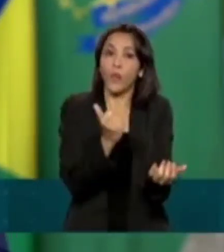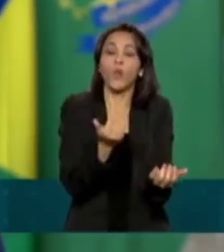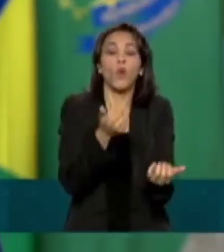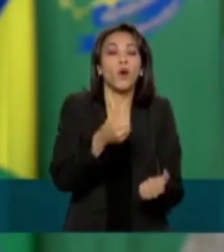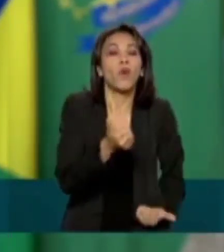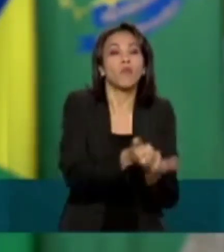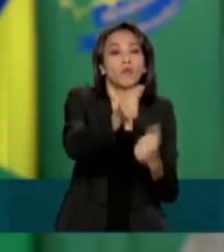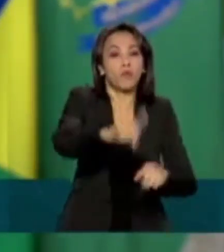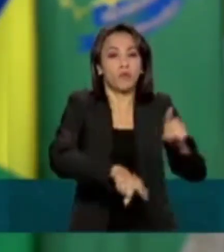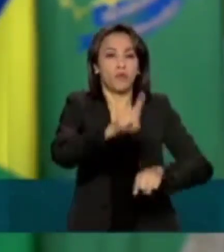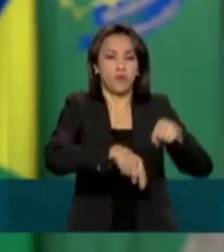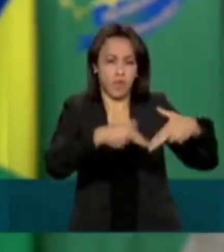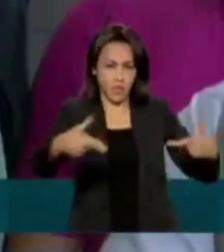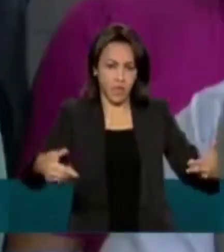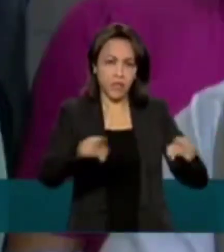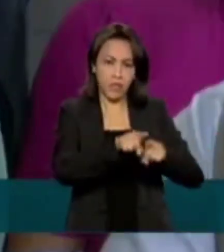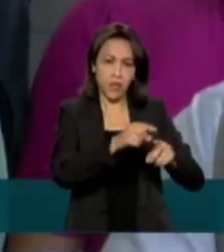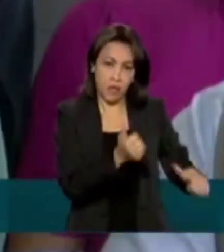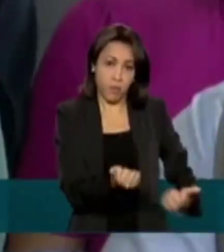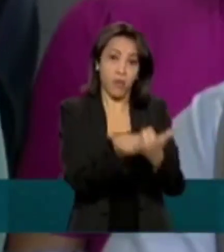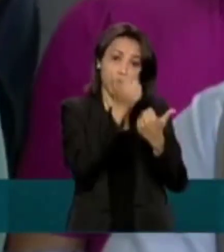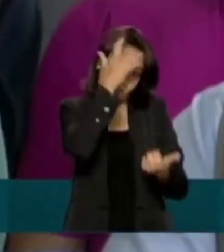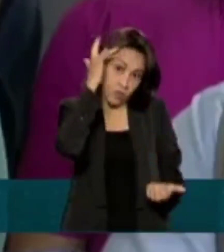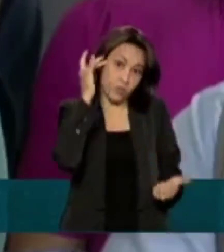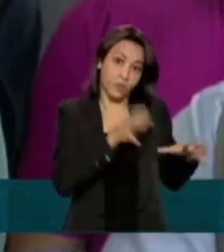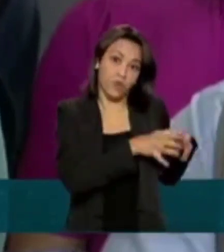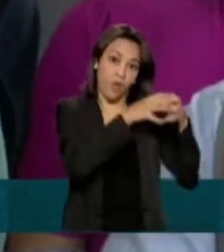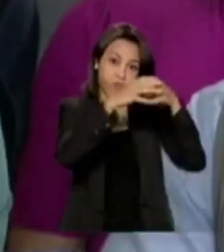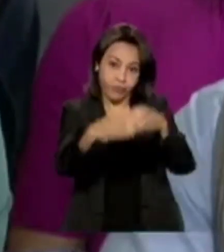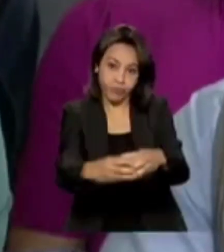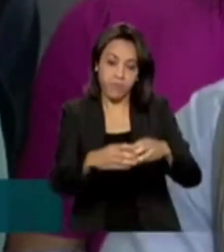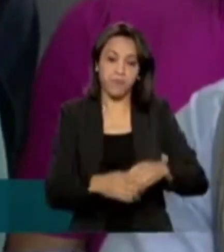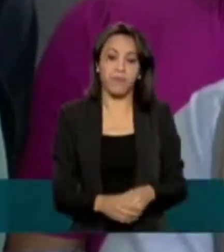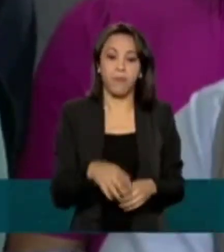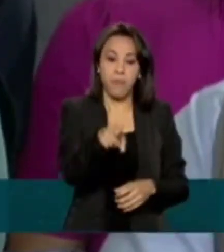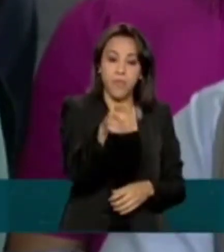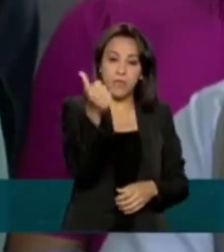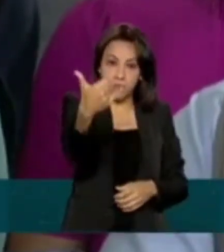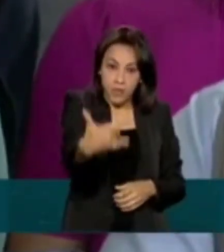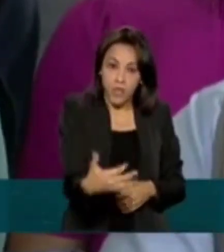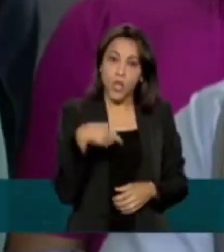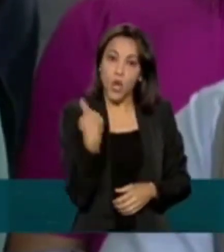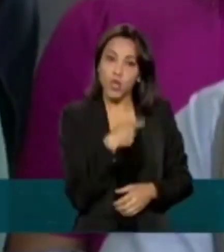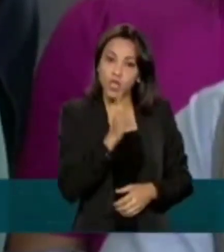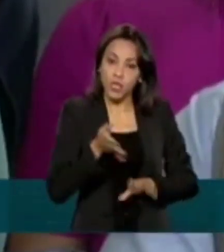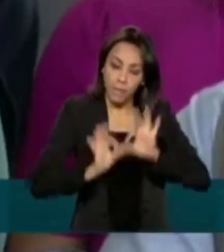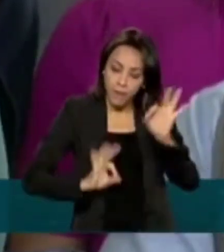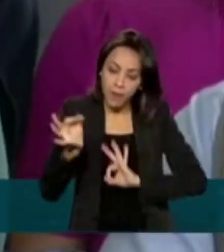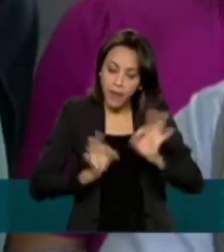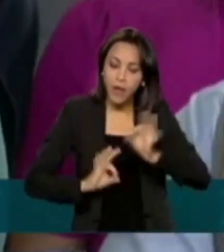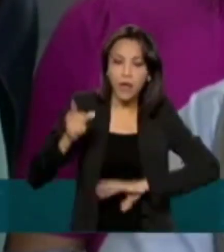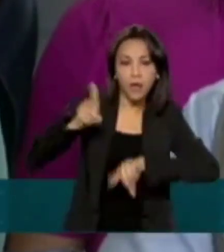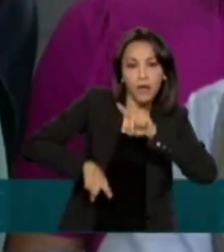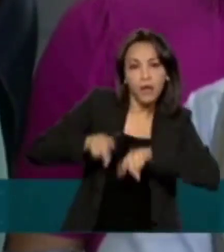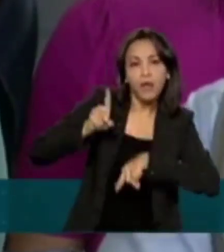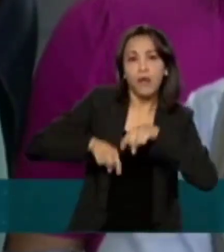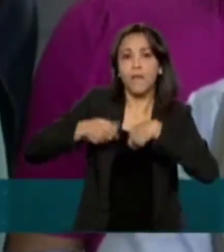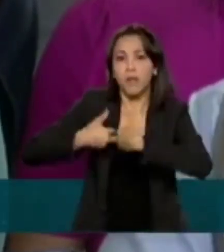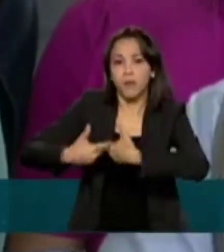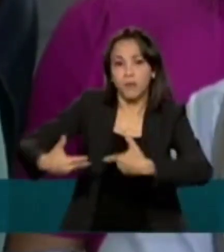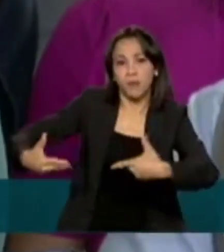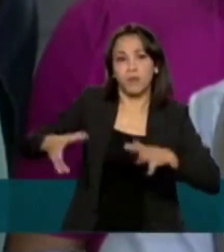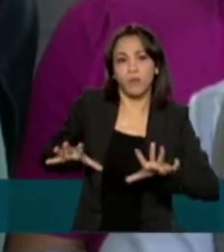e recursos humanos. Nós já estamos providenciando insumos com o chamado kit